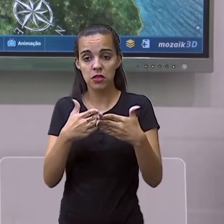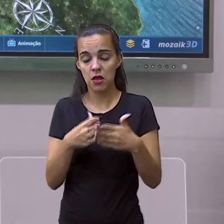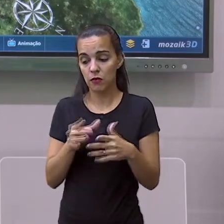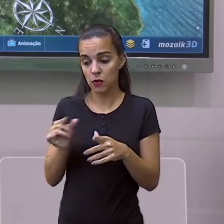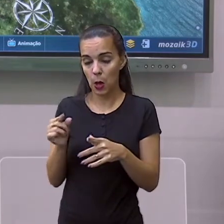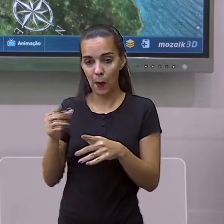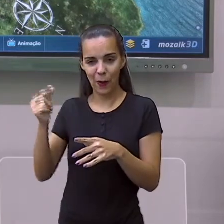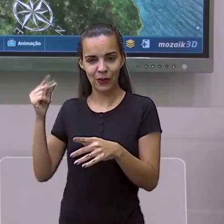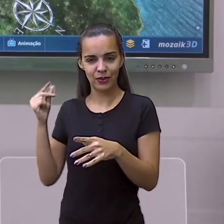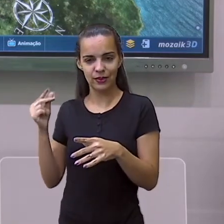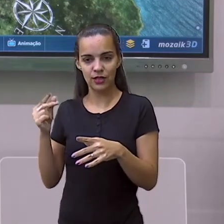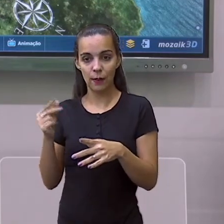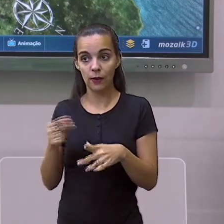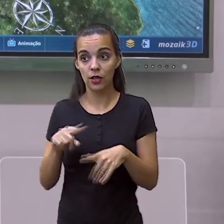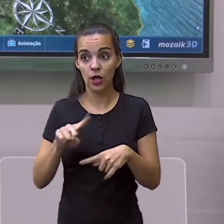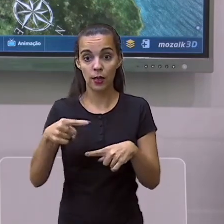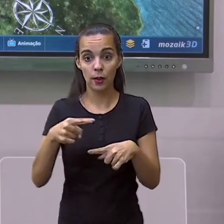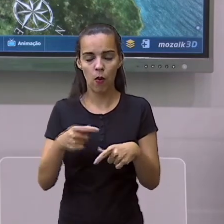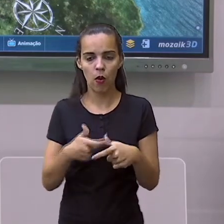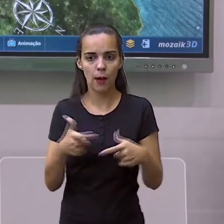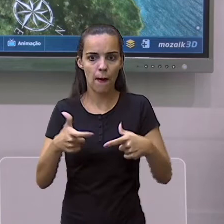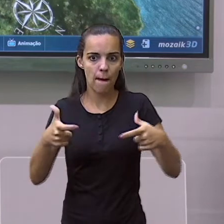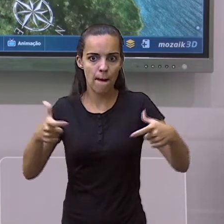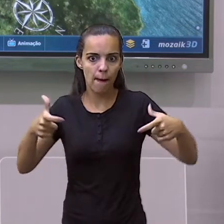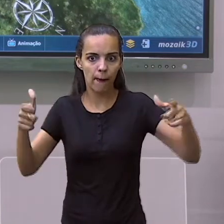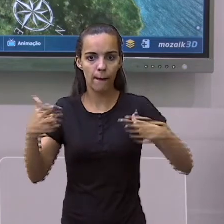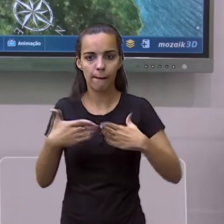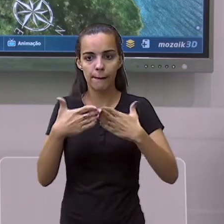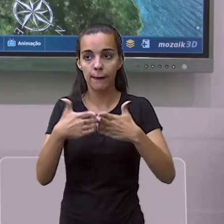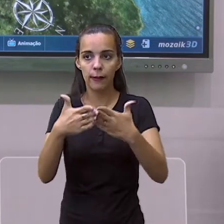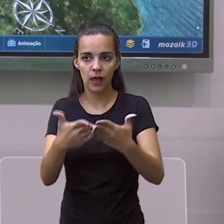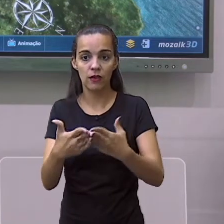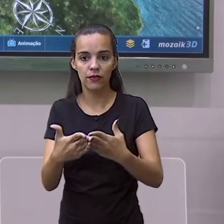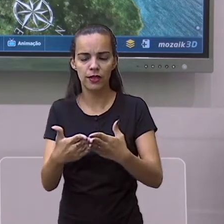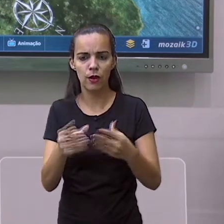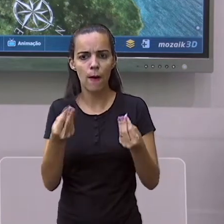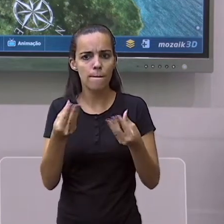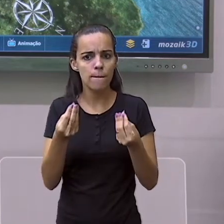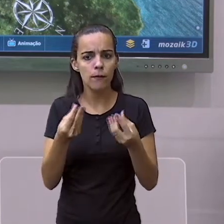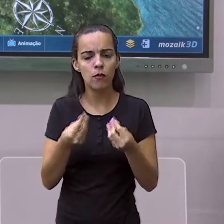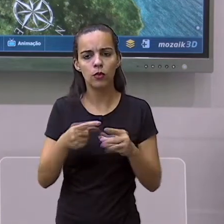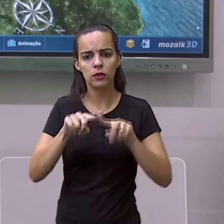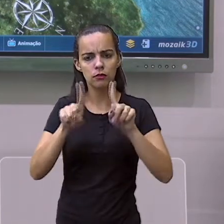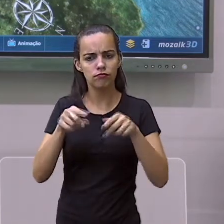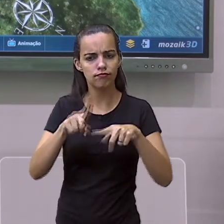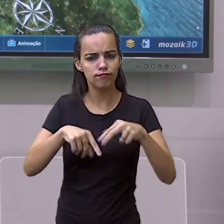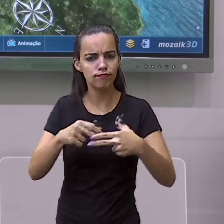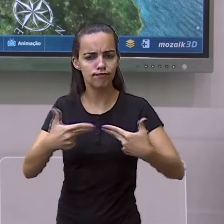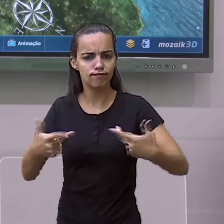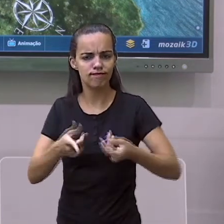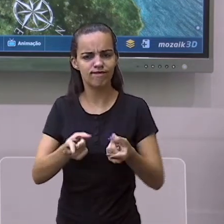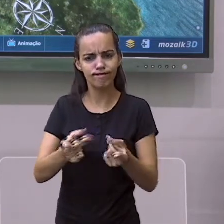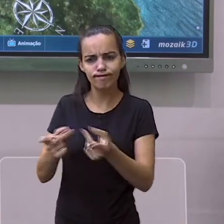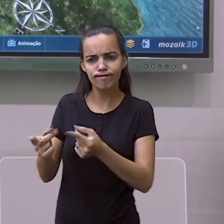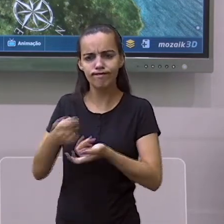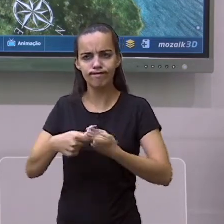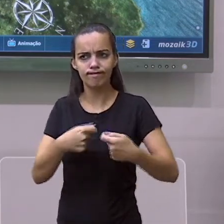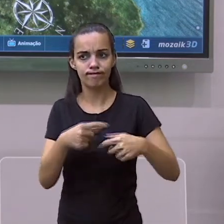cargas e aí o canal ficou estreito. E a importância desses canais estarem